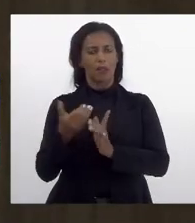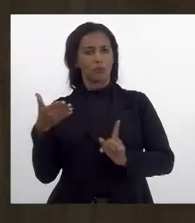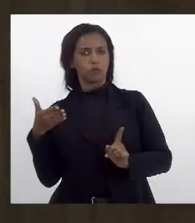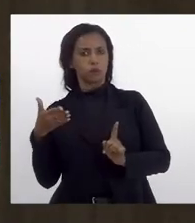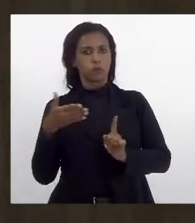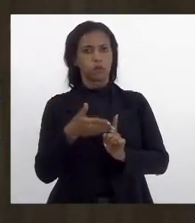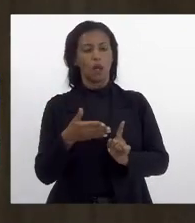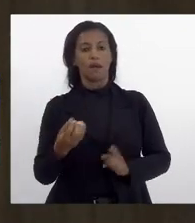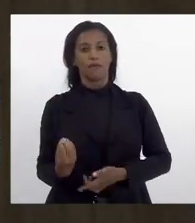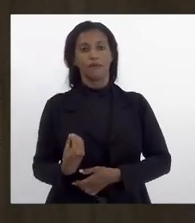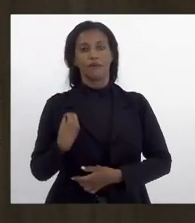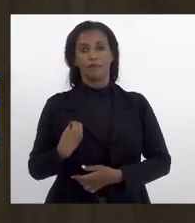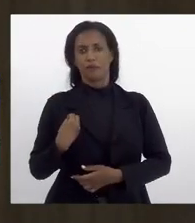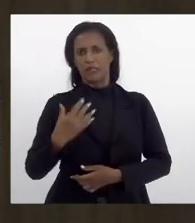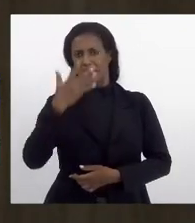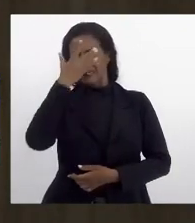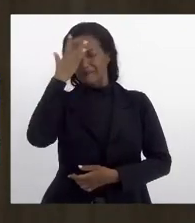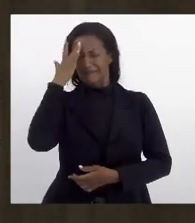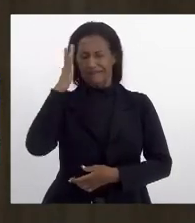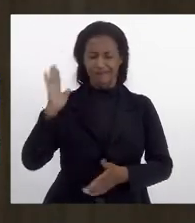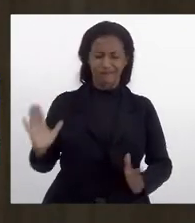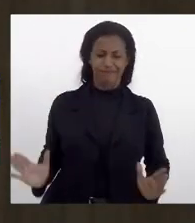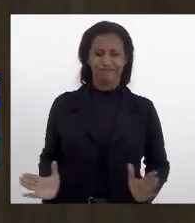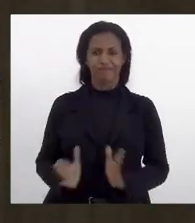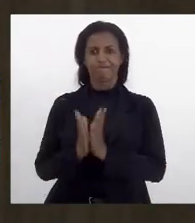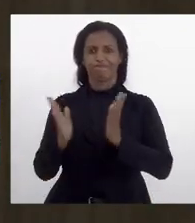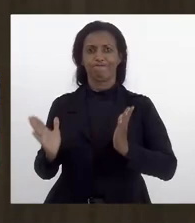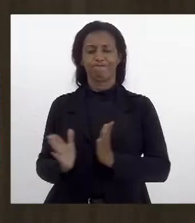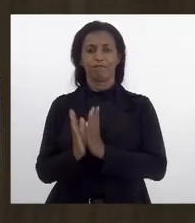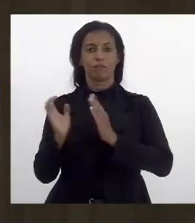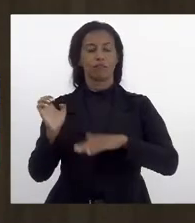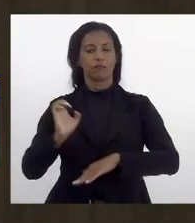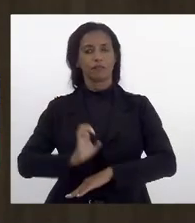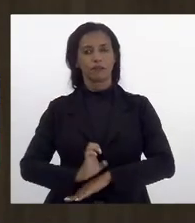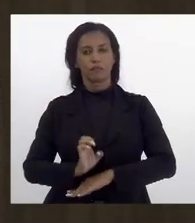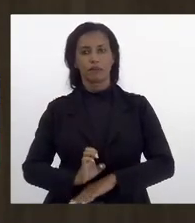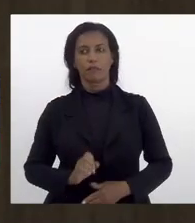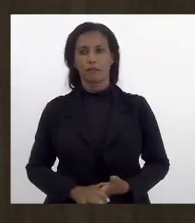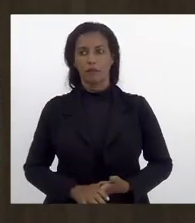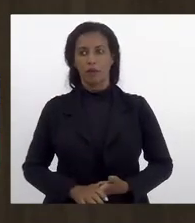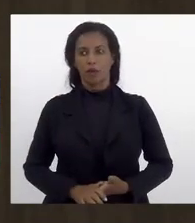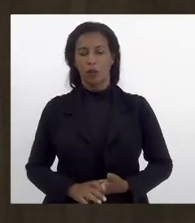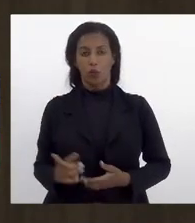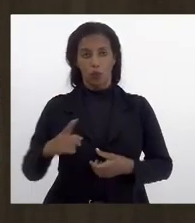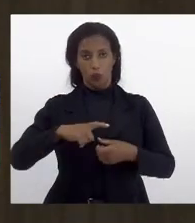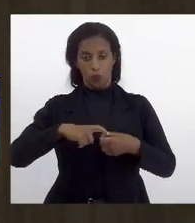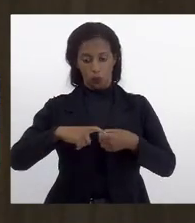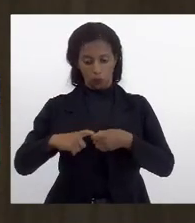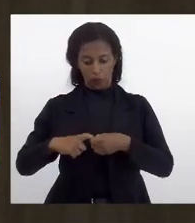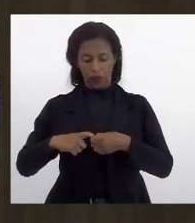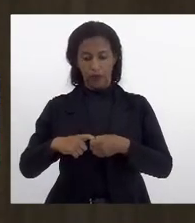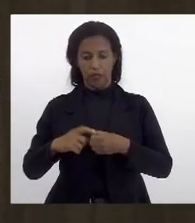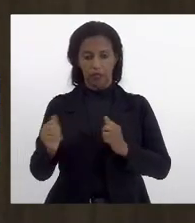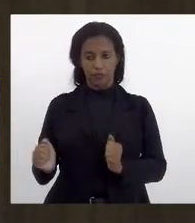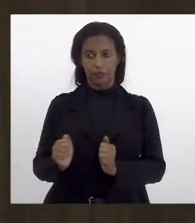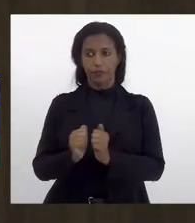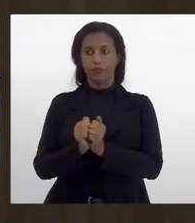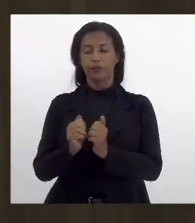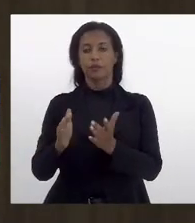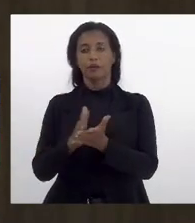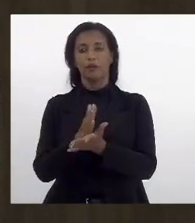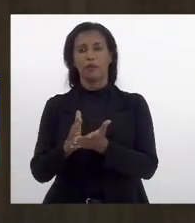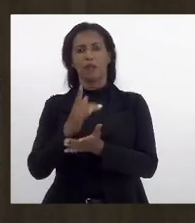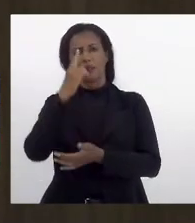vida de pessoas extremamente vulnerabilizadas no nosso estado o convênio reunido há algumas